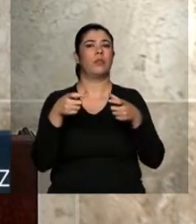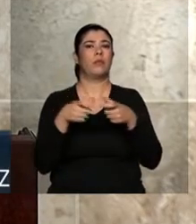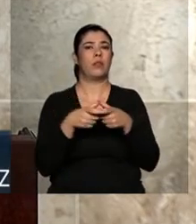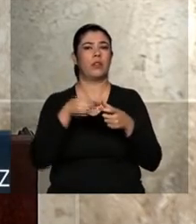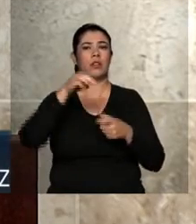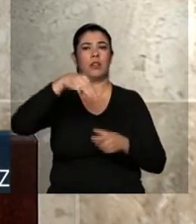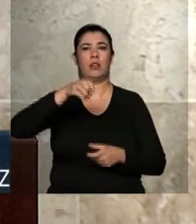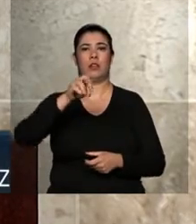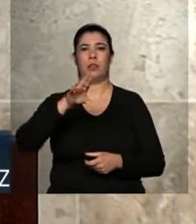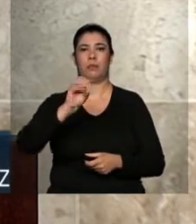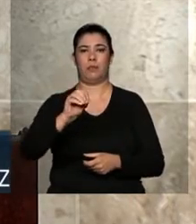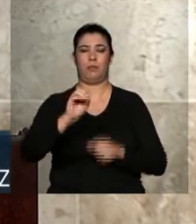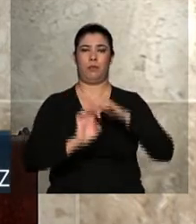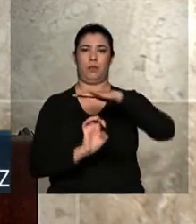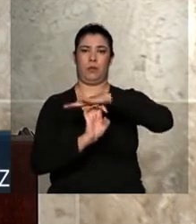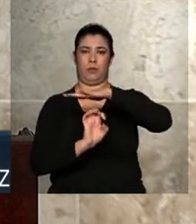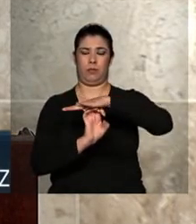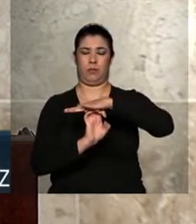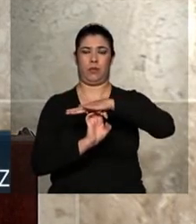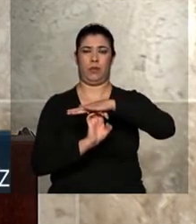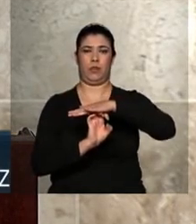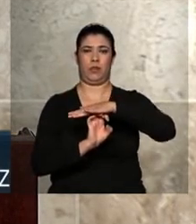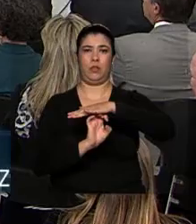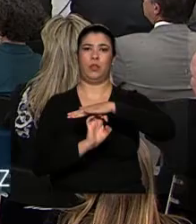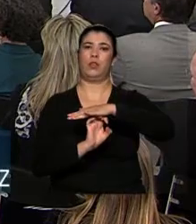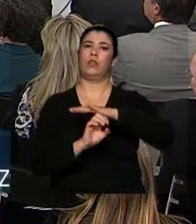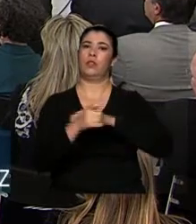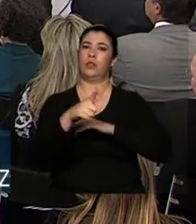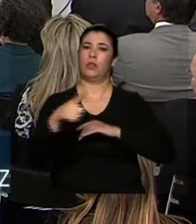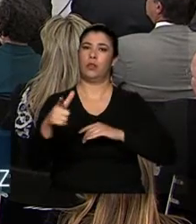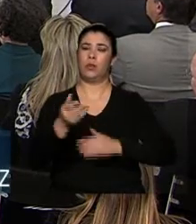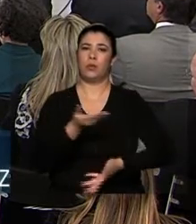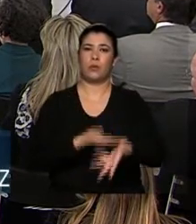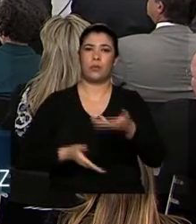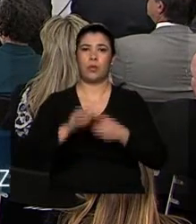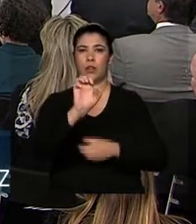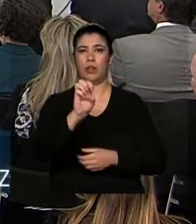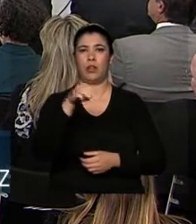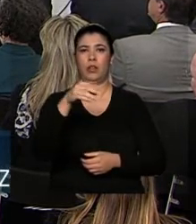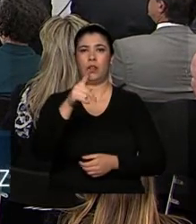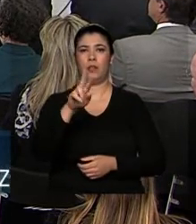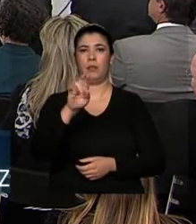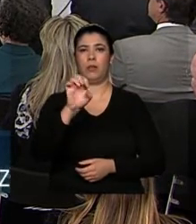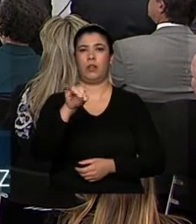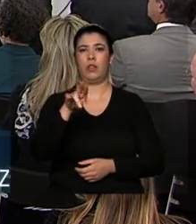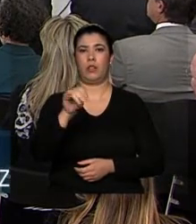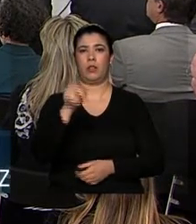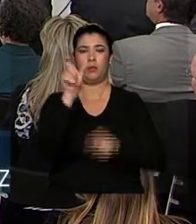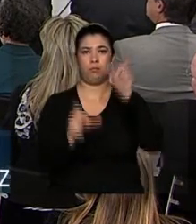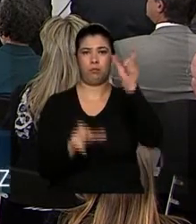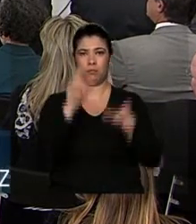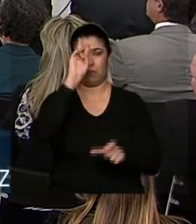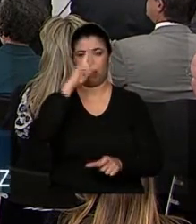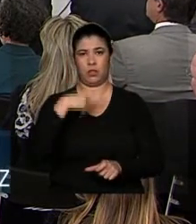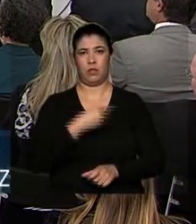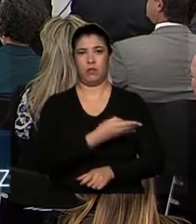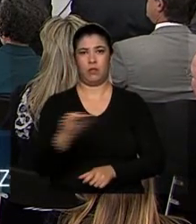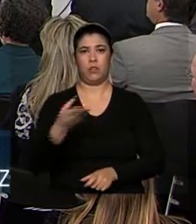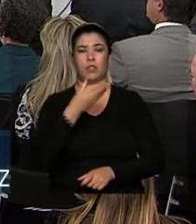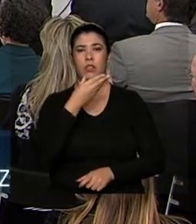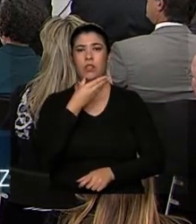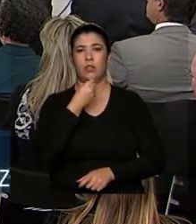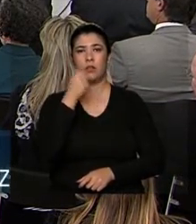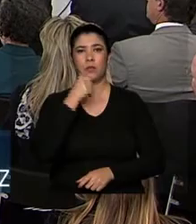das microempresas e dos microempreendedores individuais. Cumprimentar as senhoras e os senhores jornalistas,